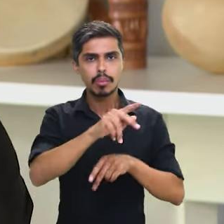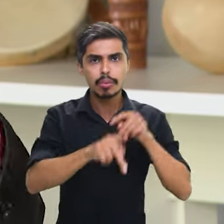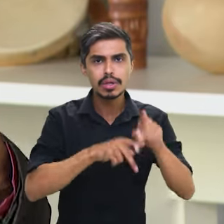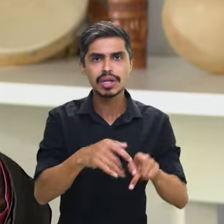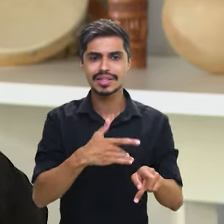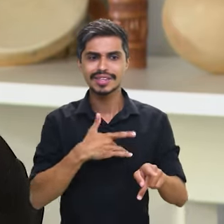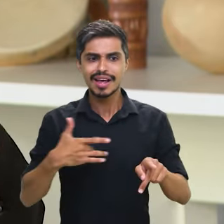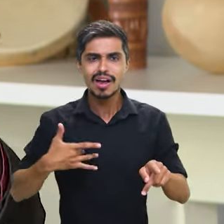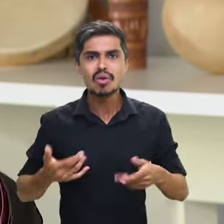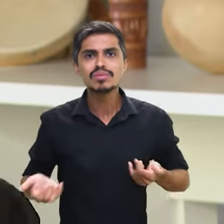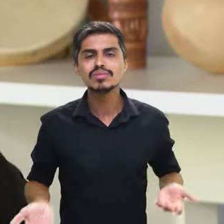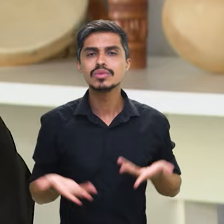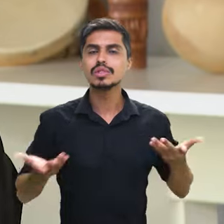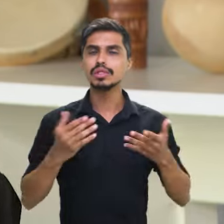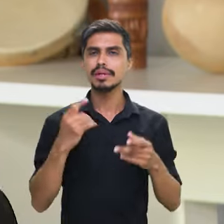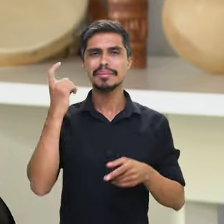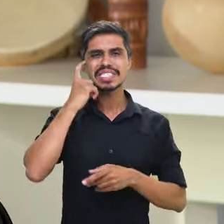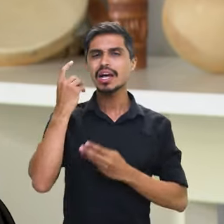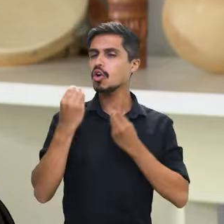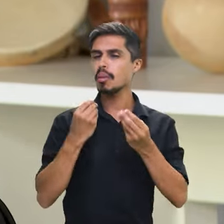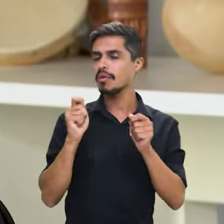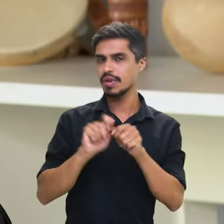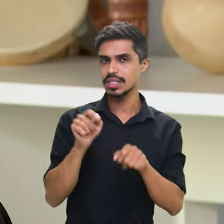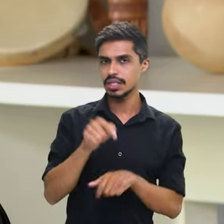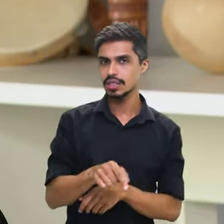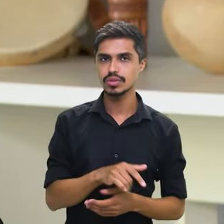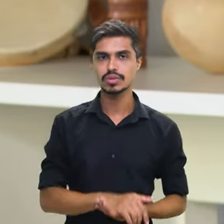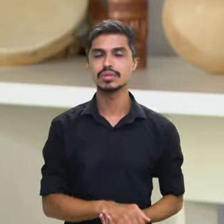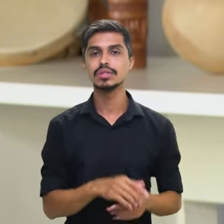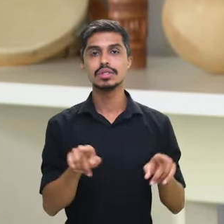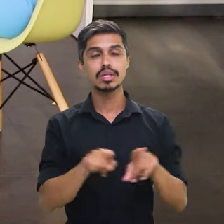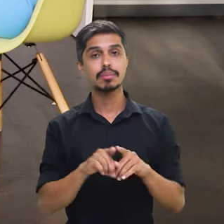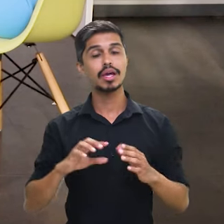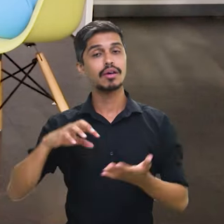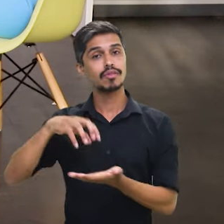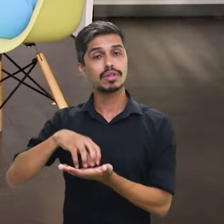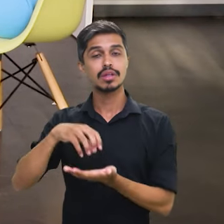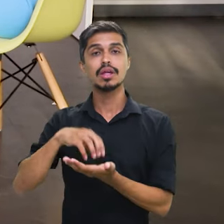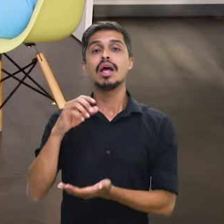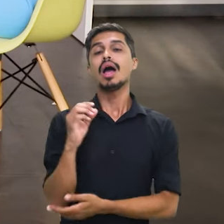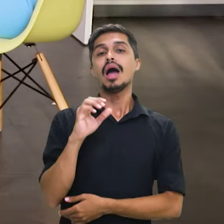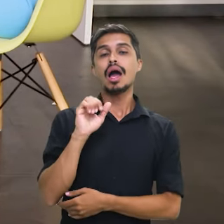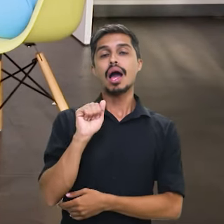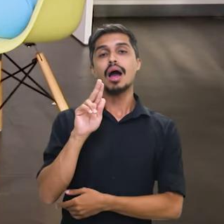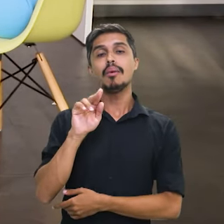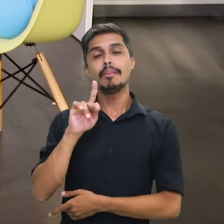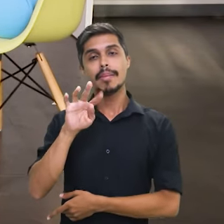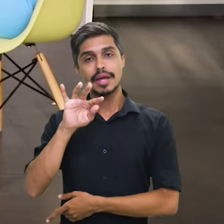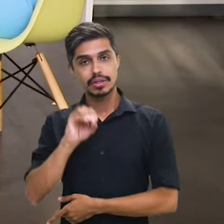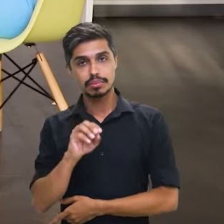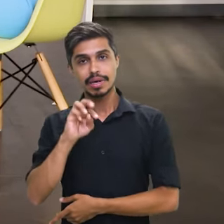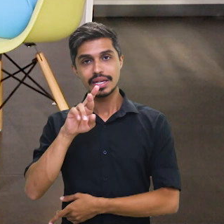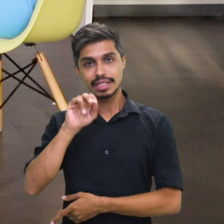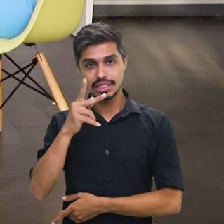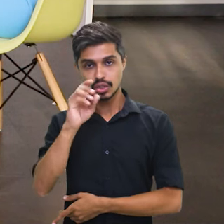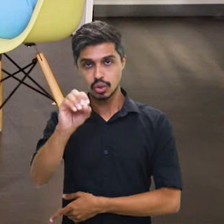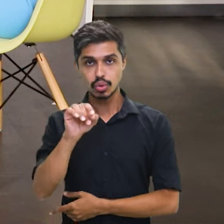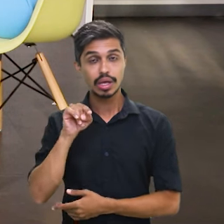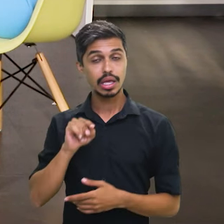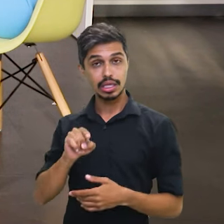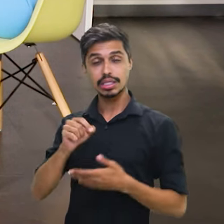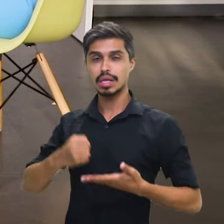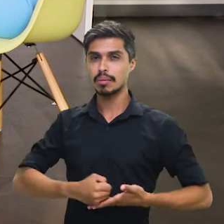são programas que a gente está começando a pensar como fazer isso. E com a Fundação Alberto Marinho, nós temos um programa, a Cor da Cultura, que virá em